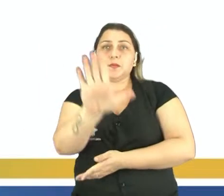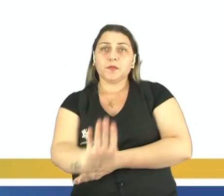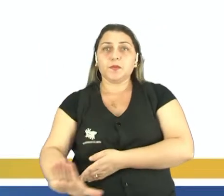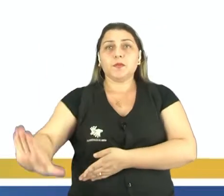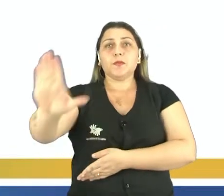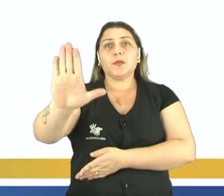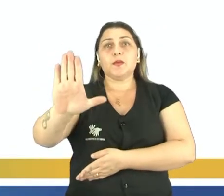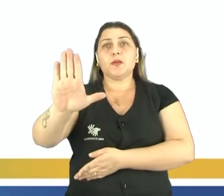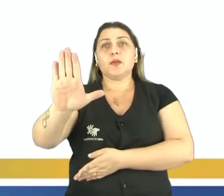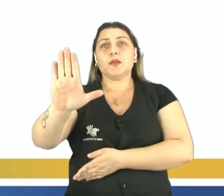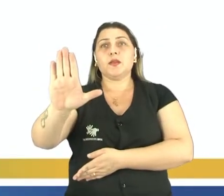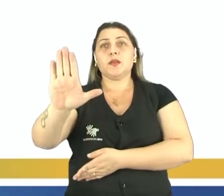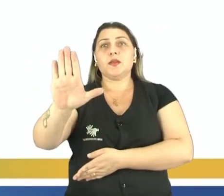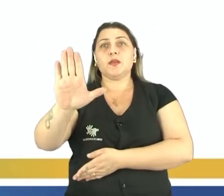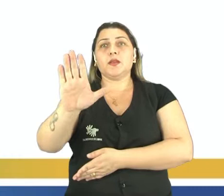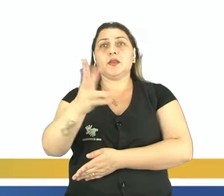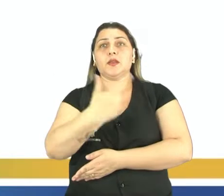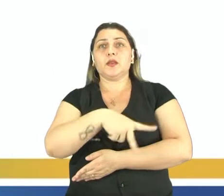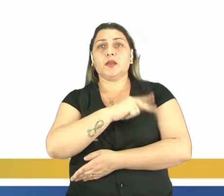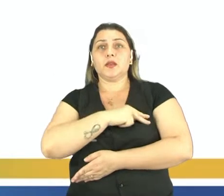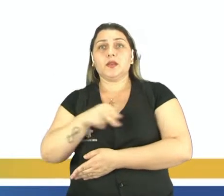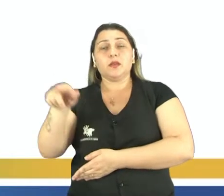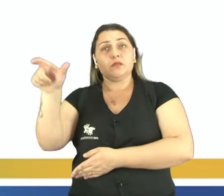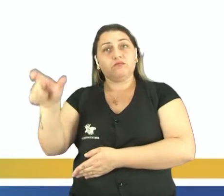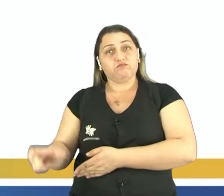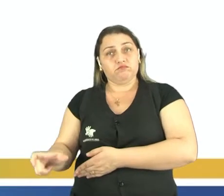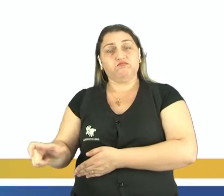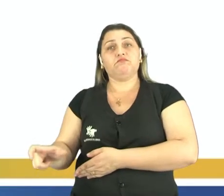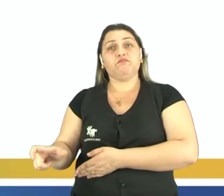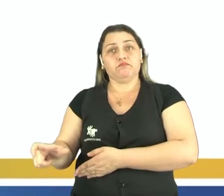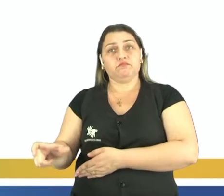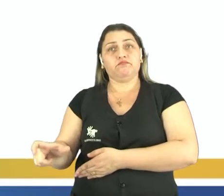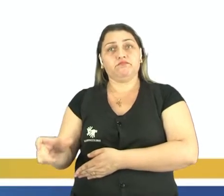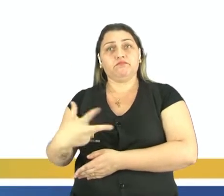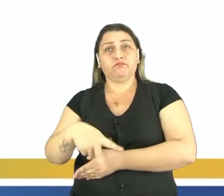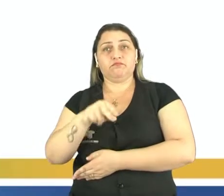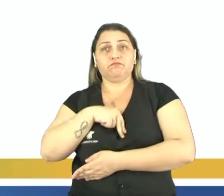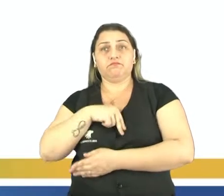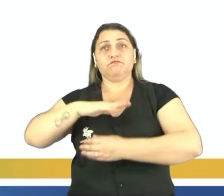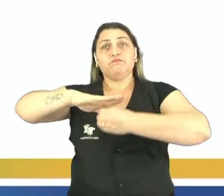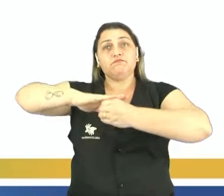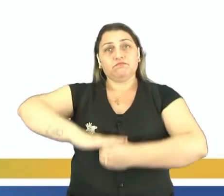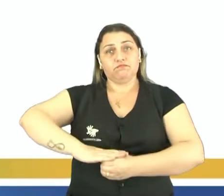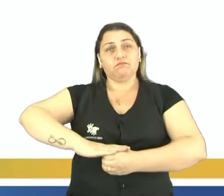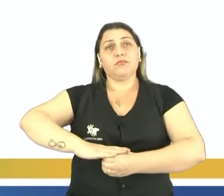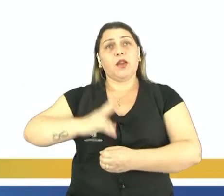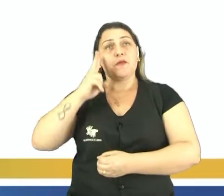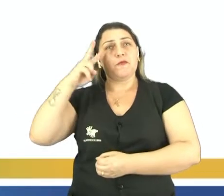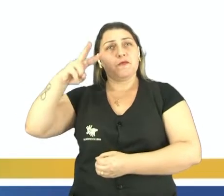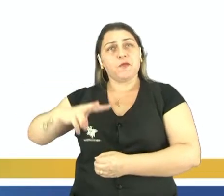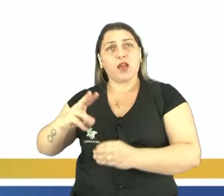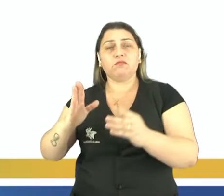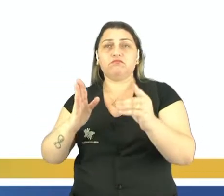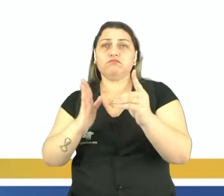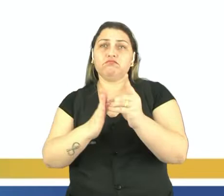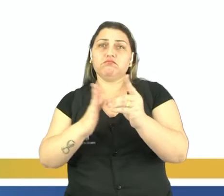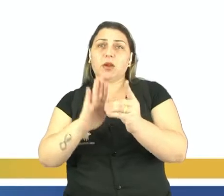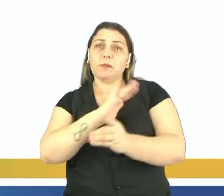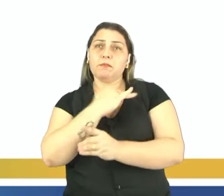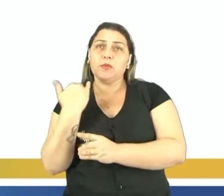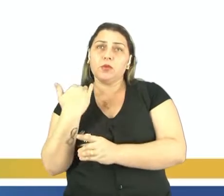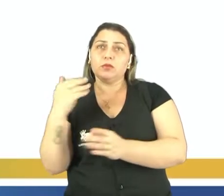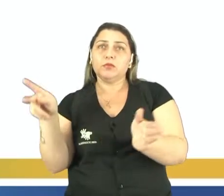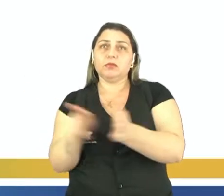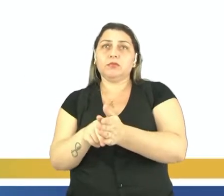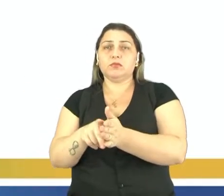ou espanhol ou português, no período da colonização da América, tá, pessoal? Aí a gente pode perceber que tem um indígena aí que foi morto